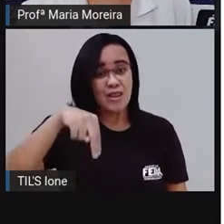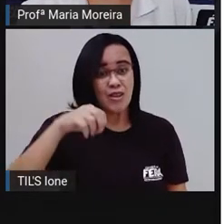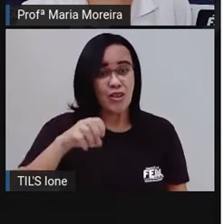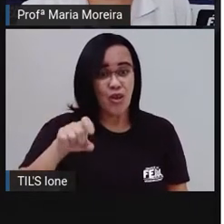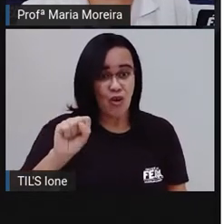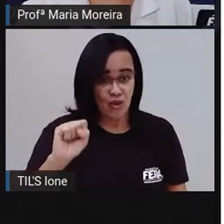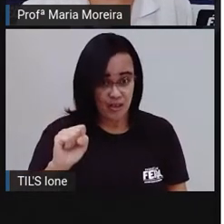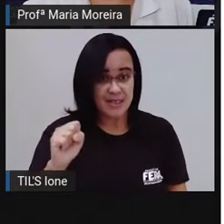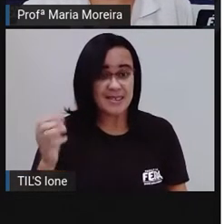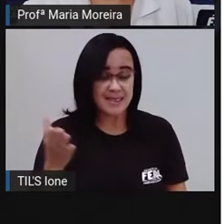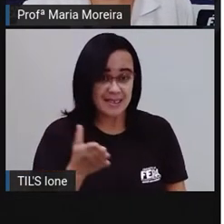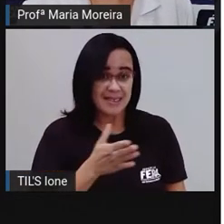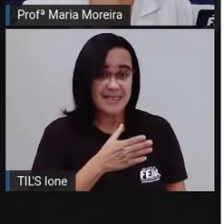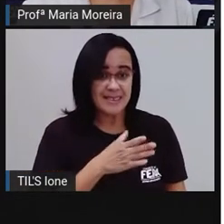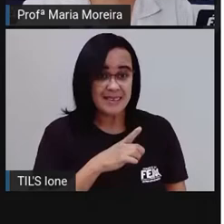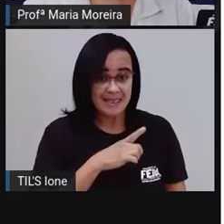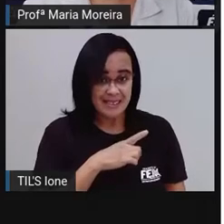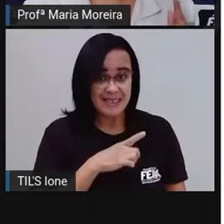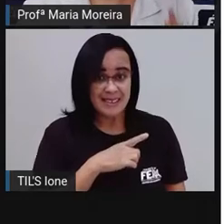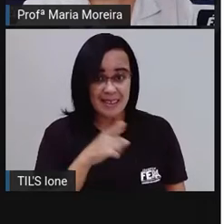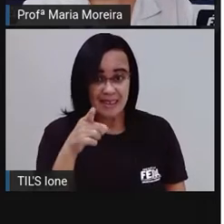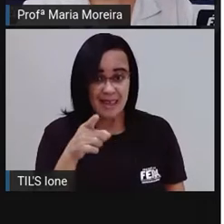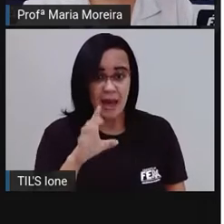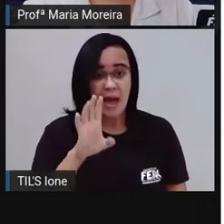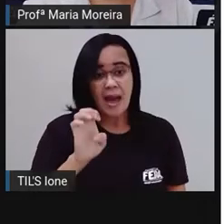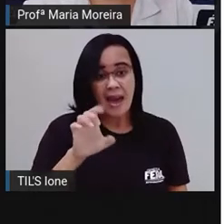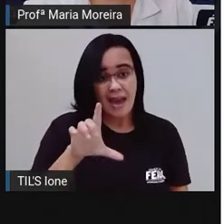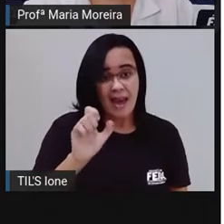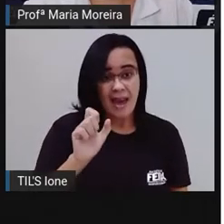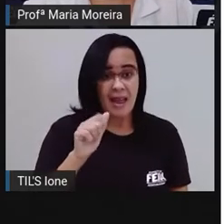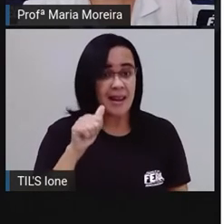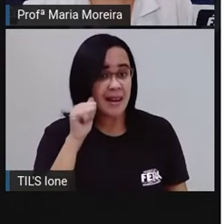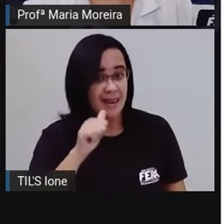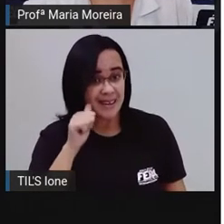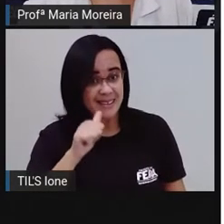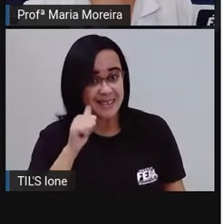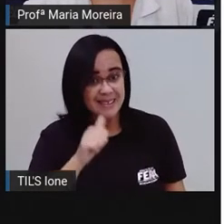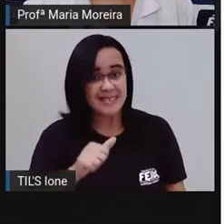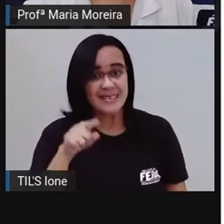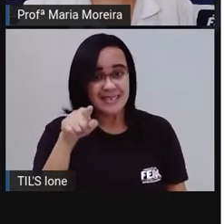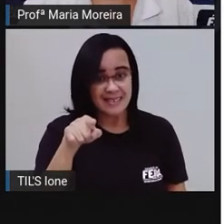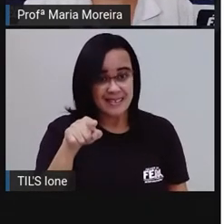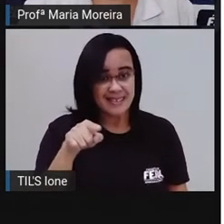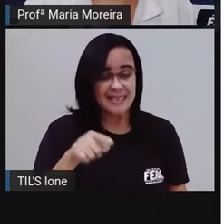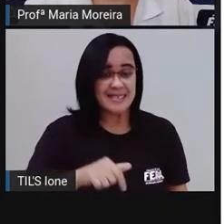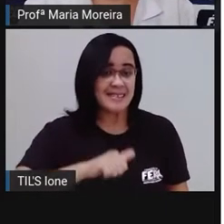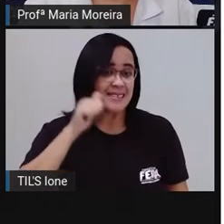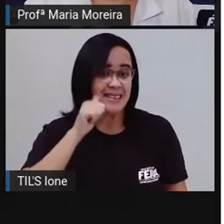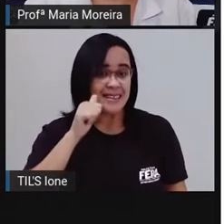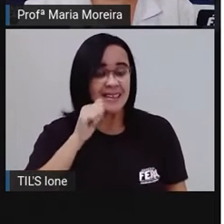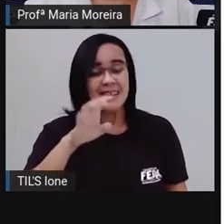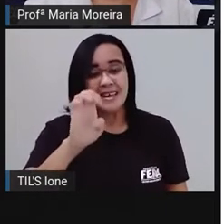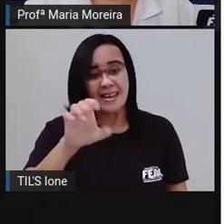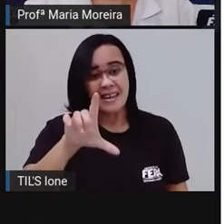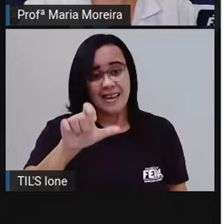nós. Nessa, ela. Nessa, elas.